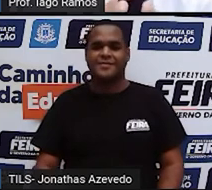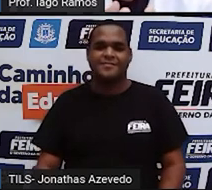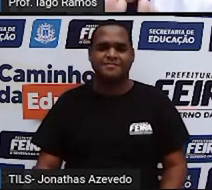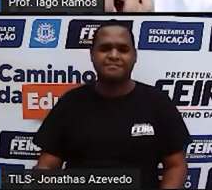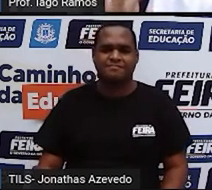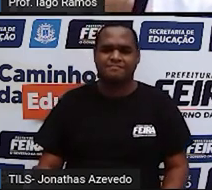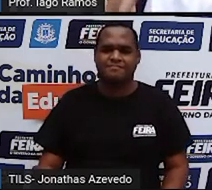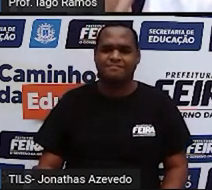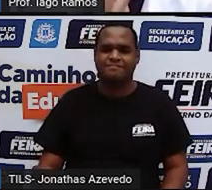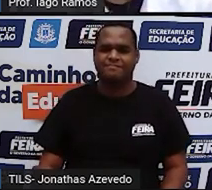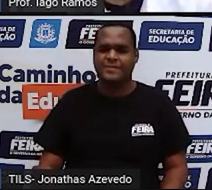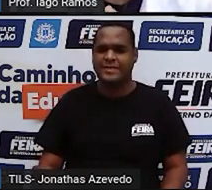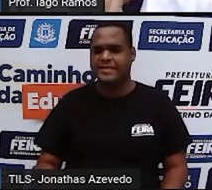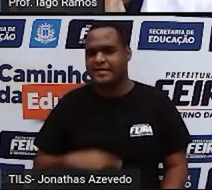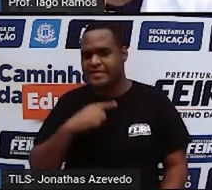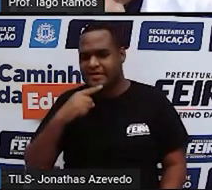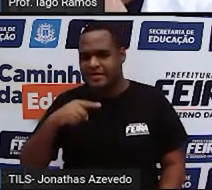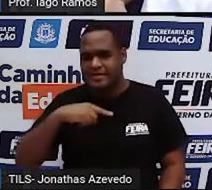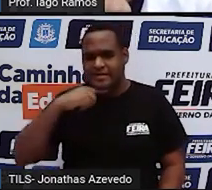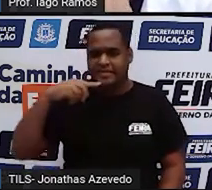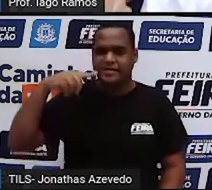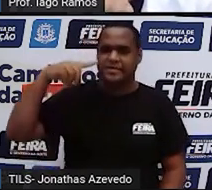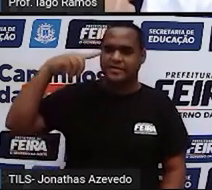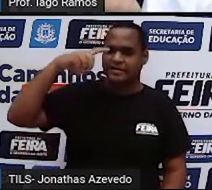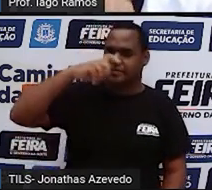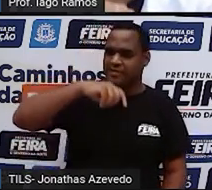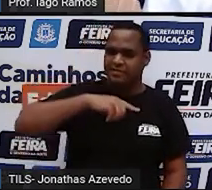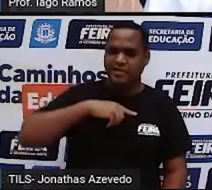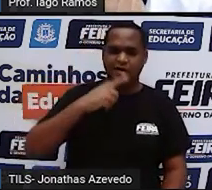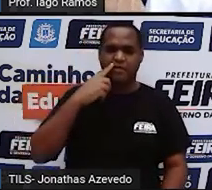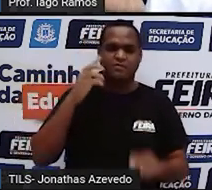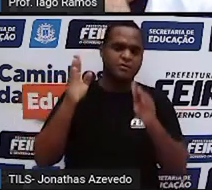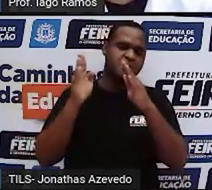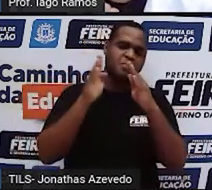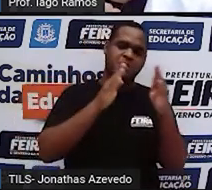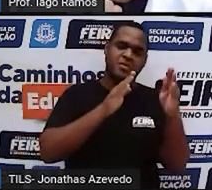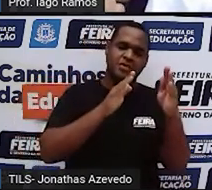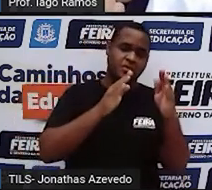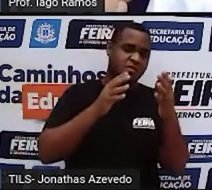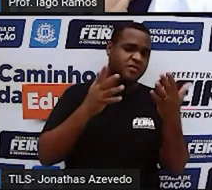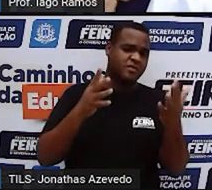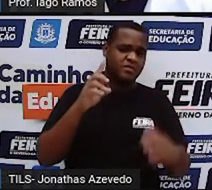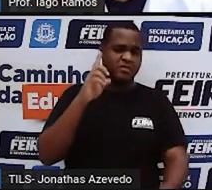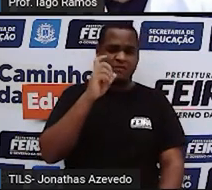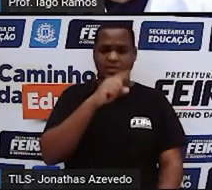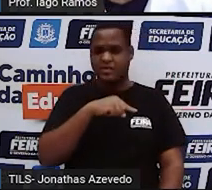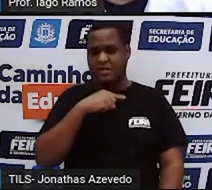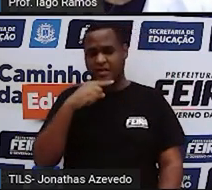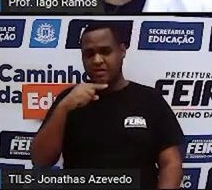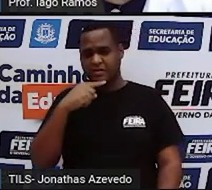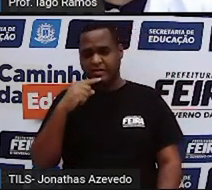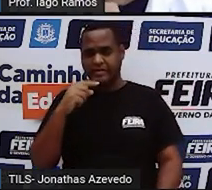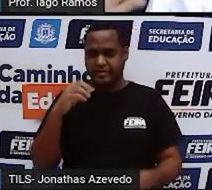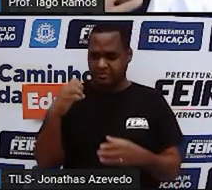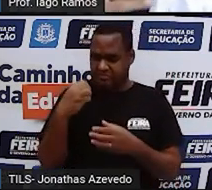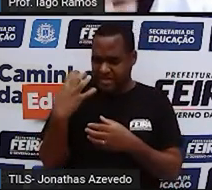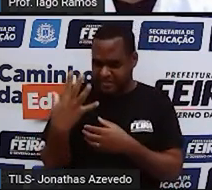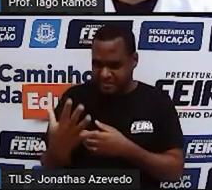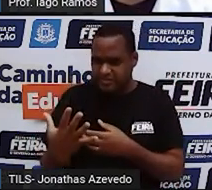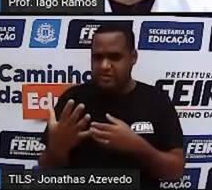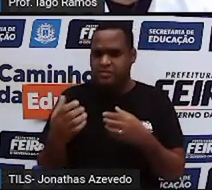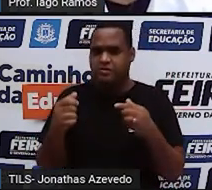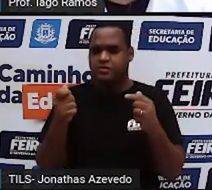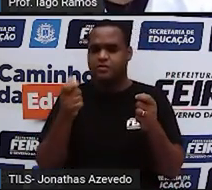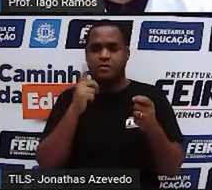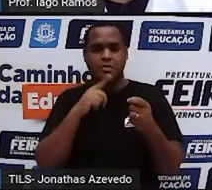Ficou alguma duvidazinha no que a gente viu aqui nessa aula? Sobre o truque, como é feito